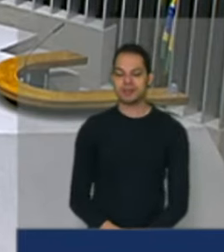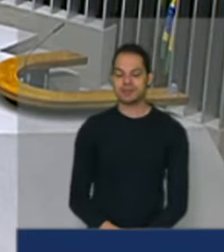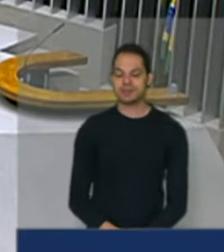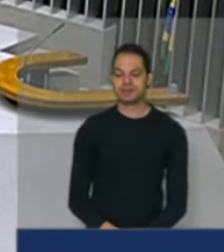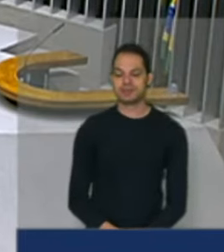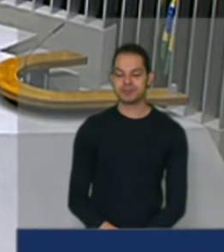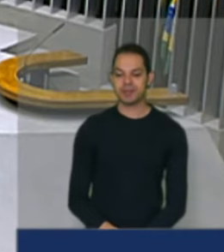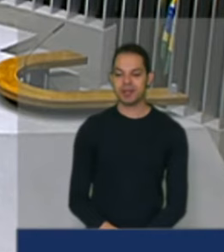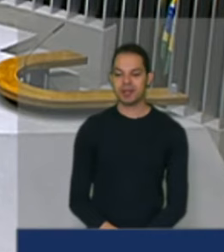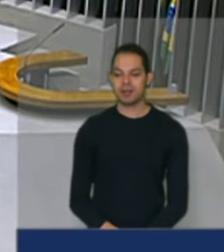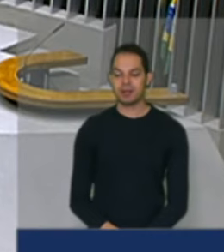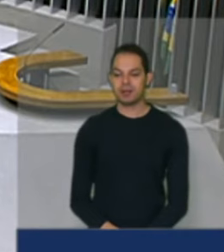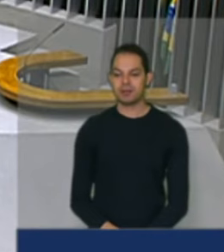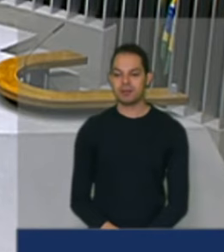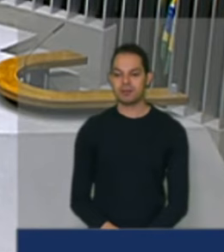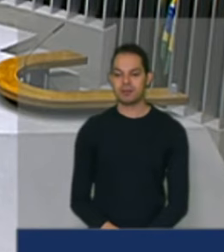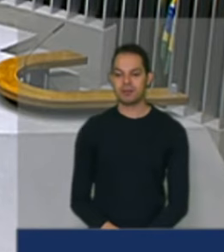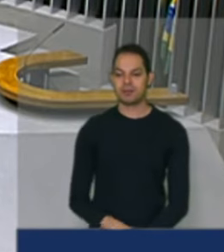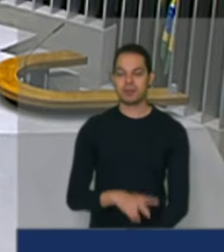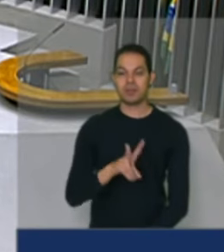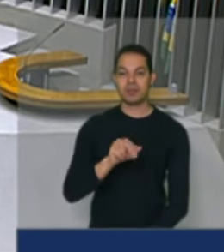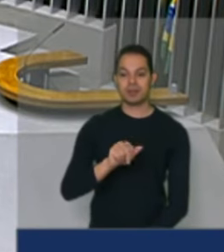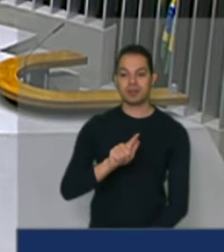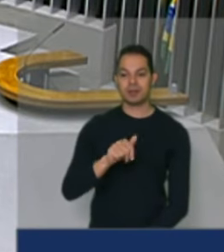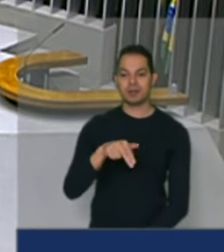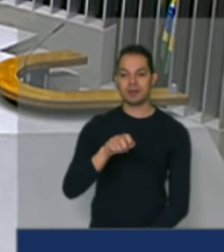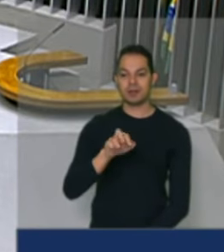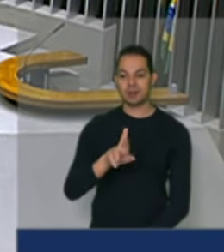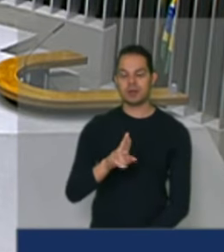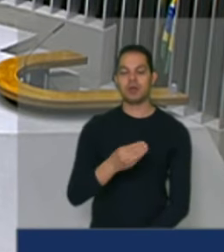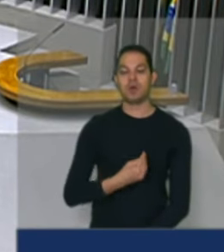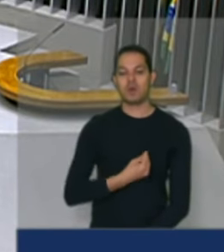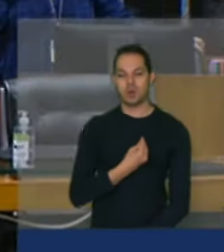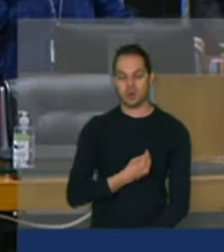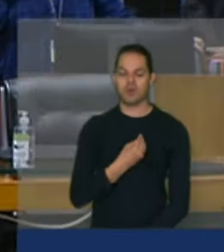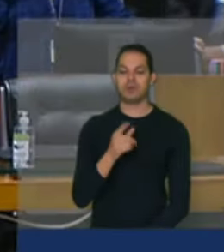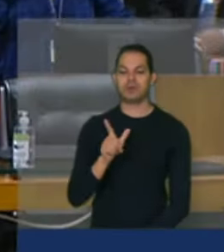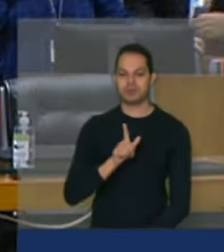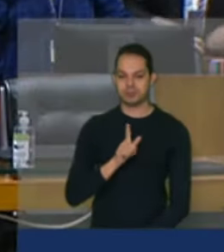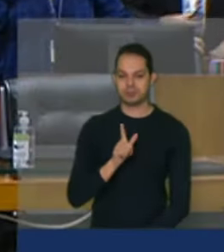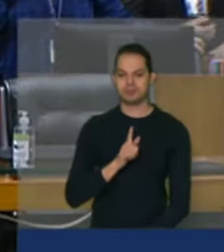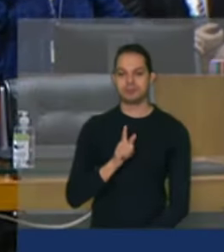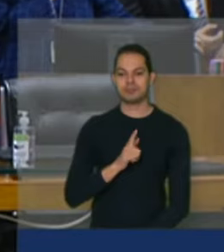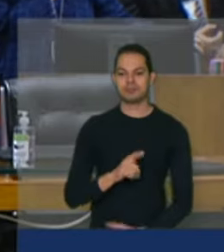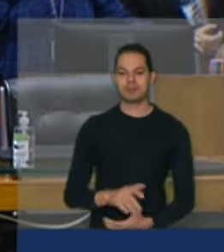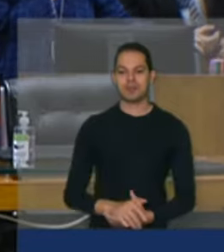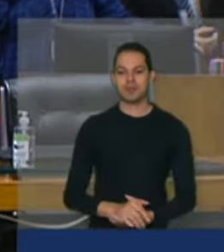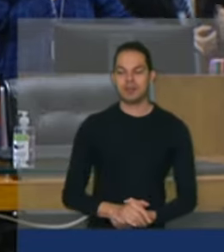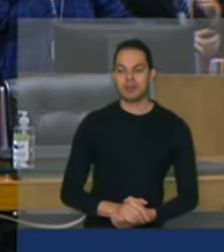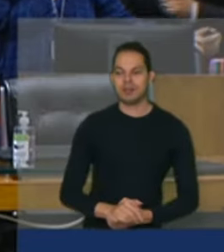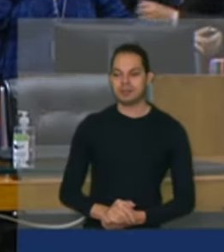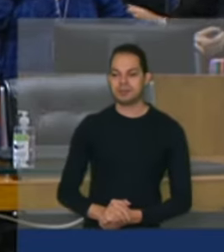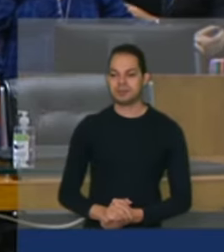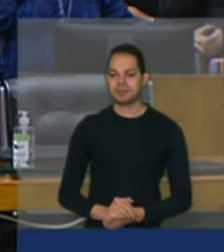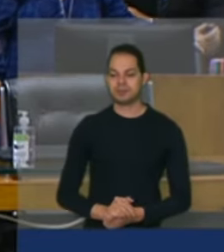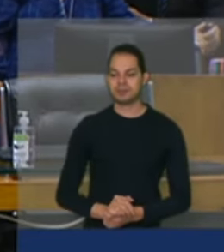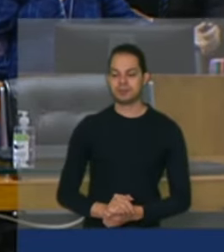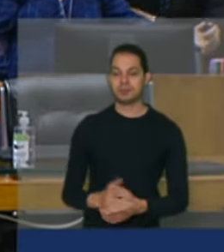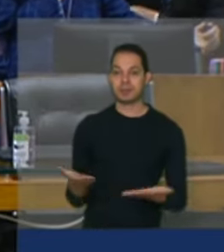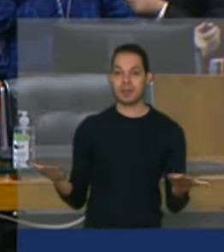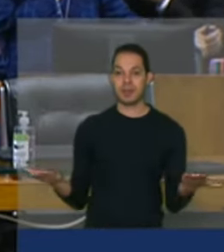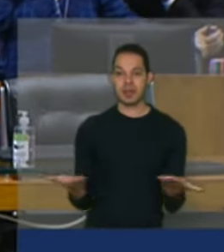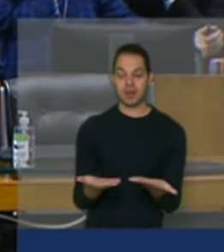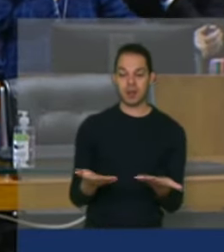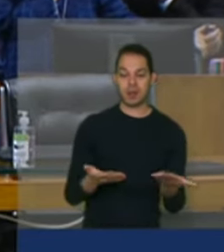Wagner presente, Wagner Gomes presente. Wagner presente. Presente. Então, nesse momento, eu passo os